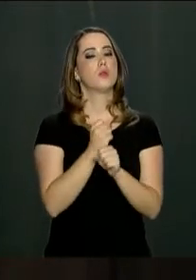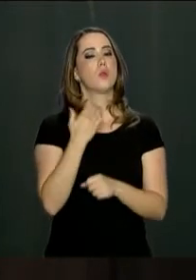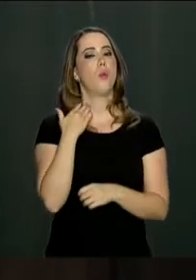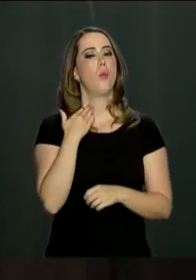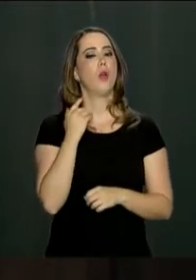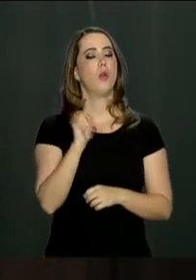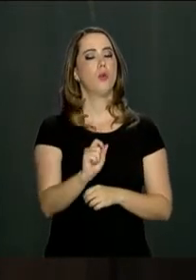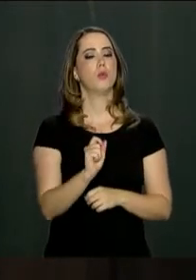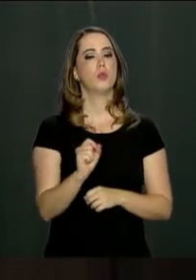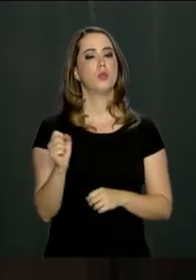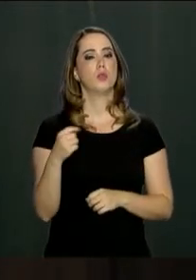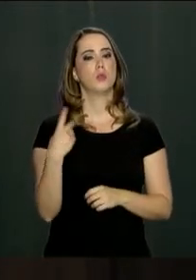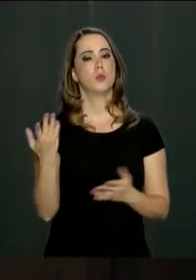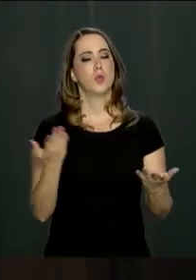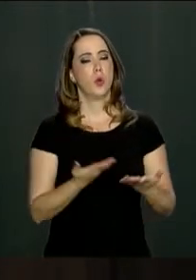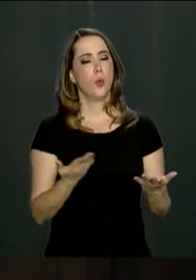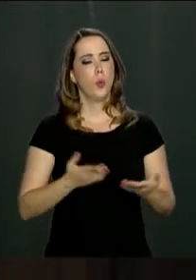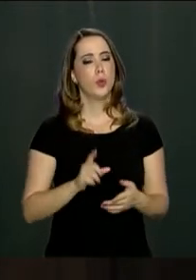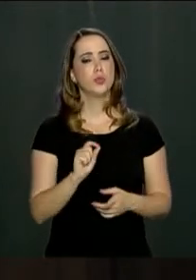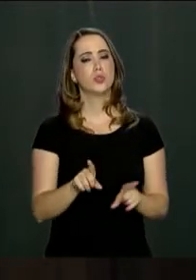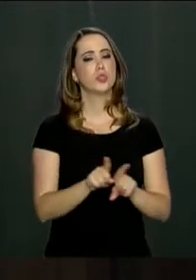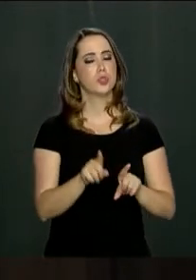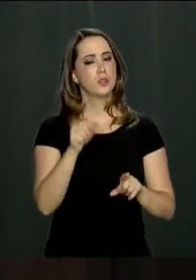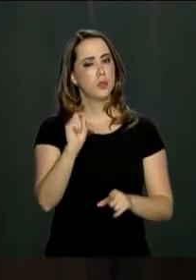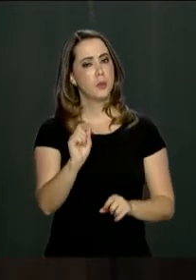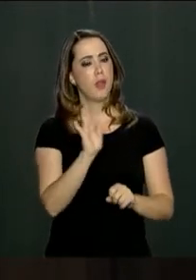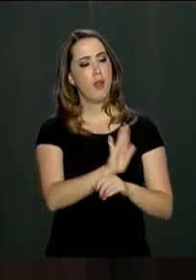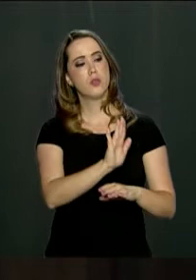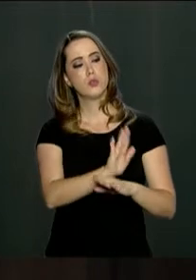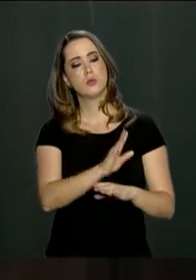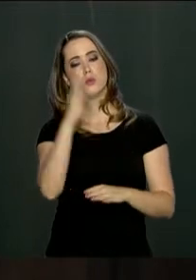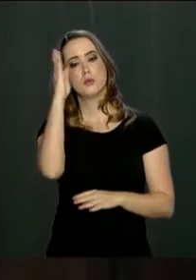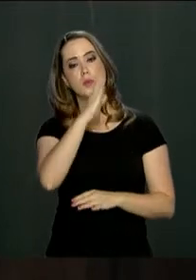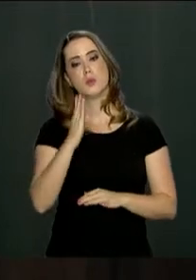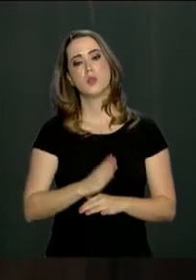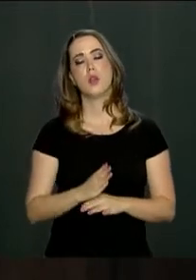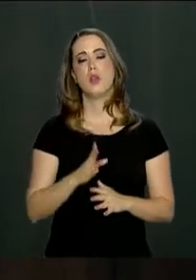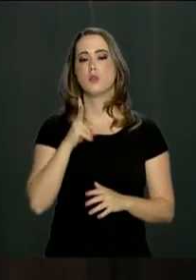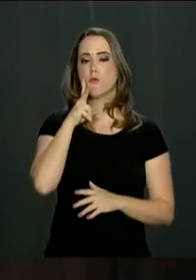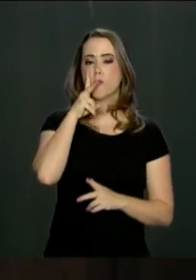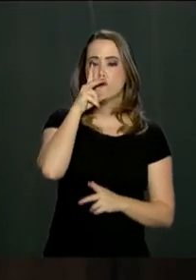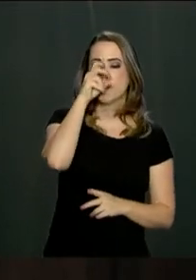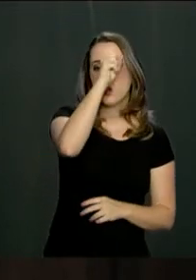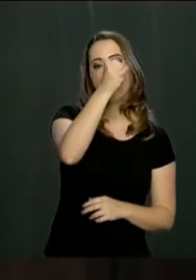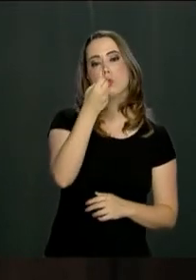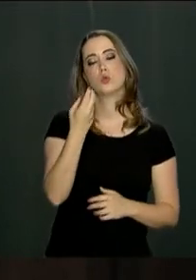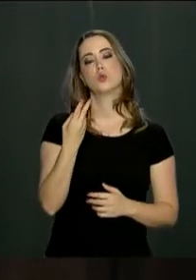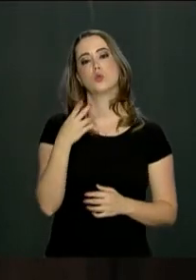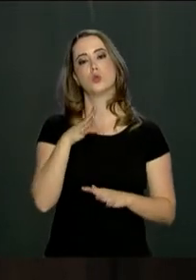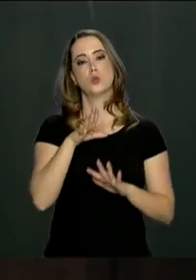para os nossos dias, que contribua para um Brasil forte, limpo.